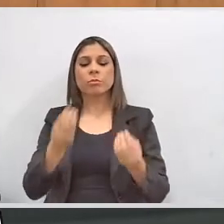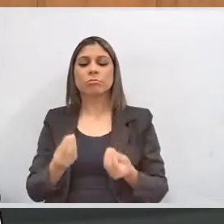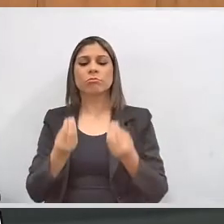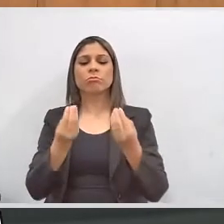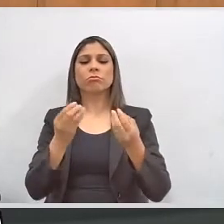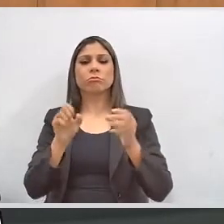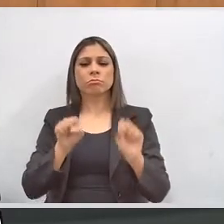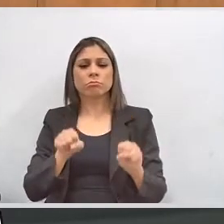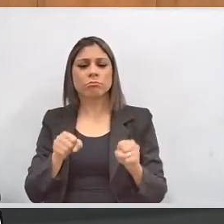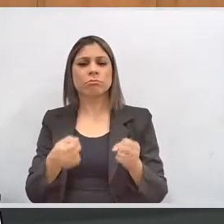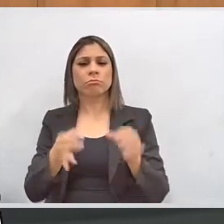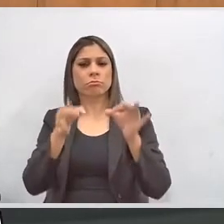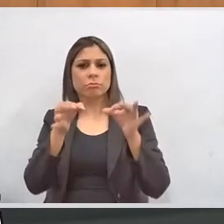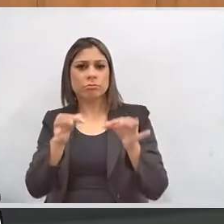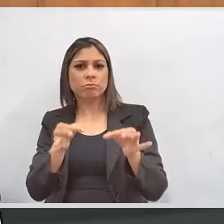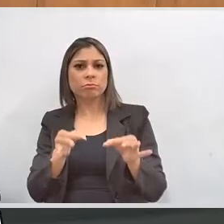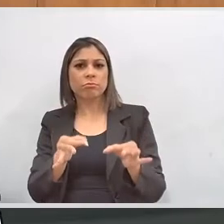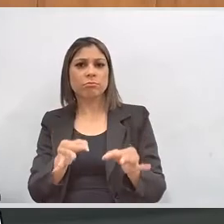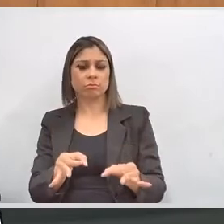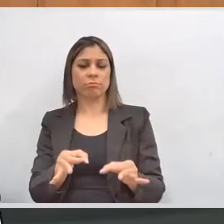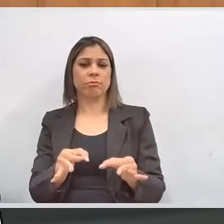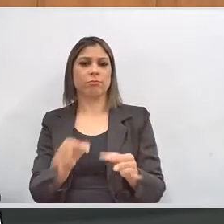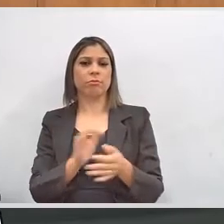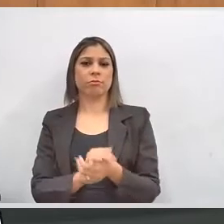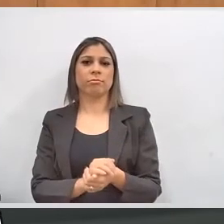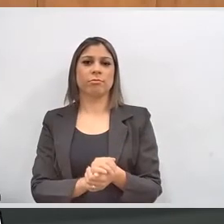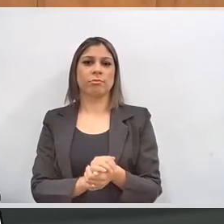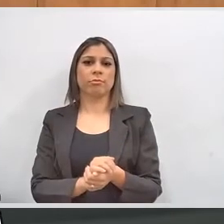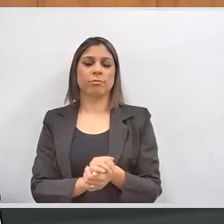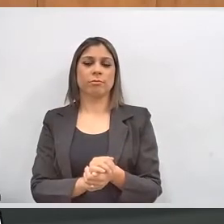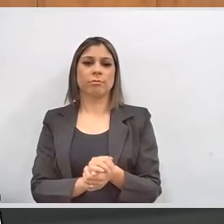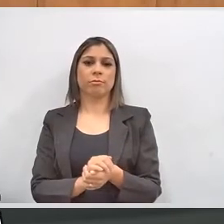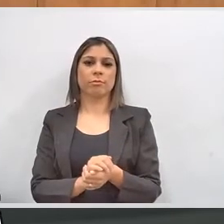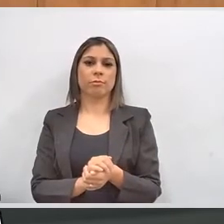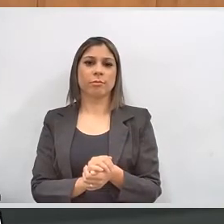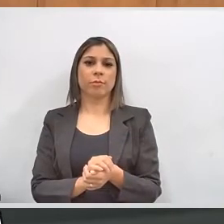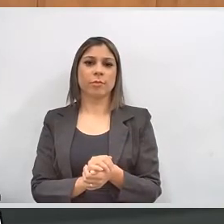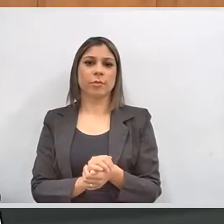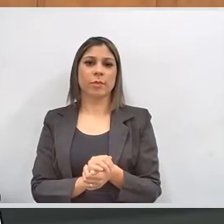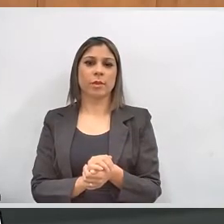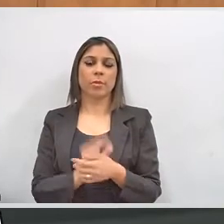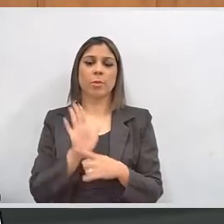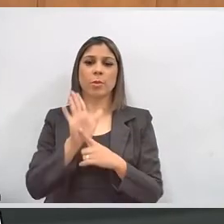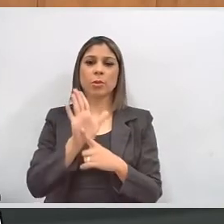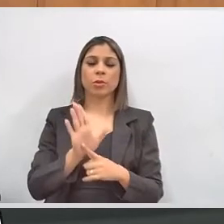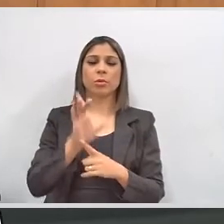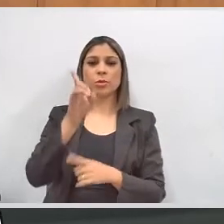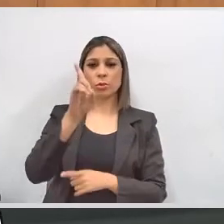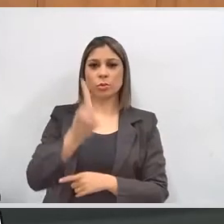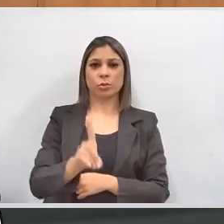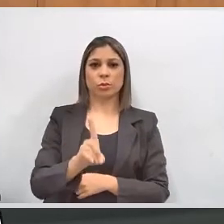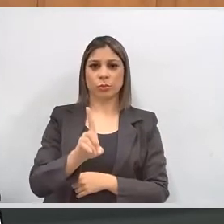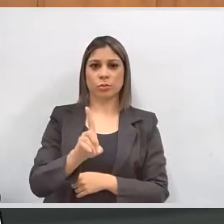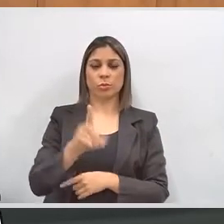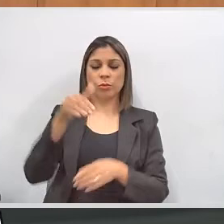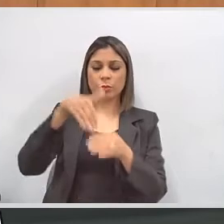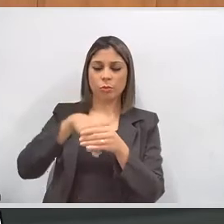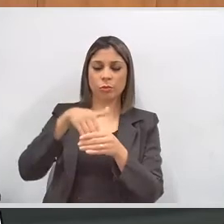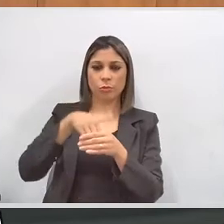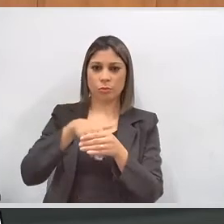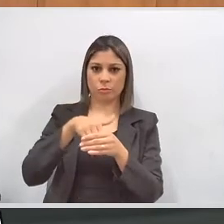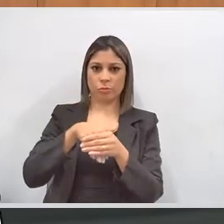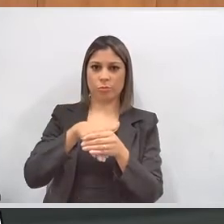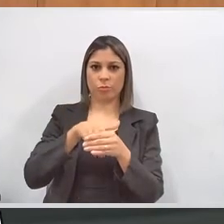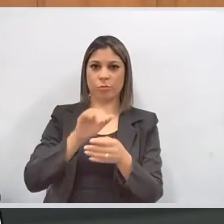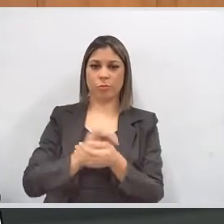assegurar, em termos mais amplos possível, o exercício do direito de voto, o exercício